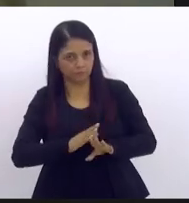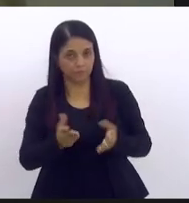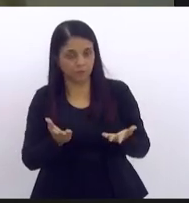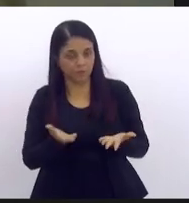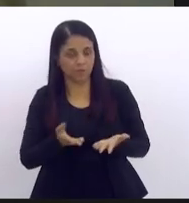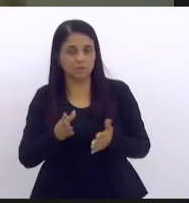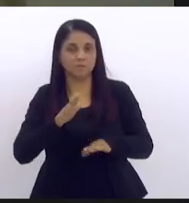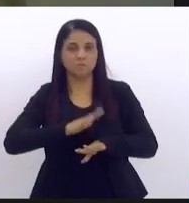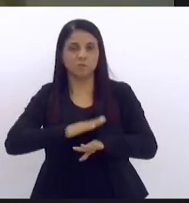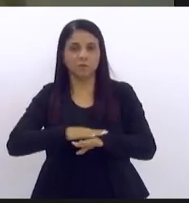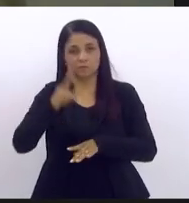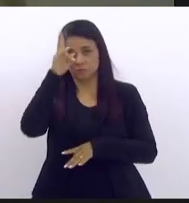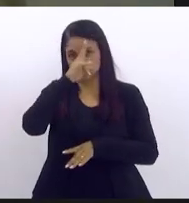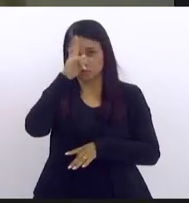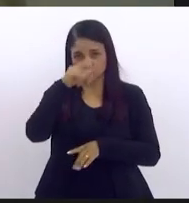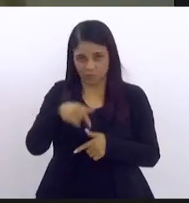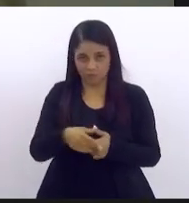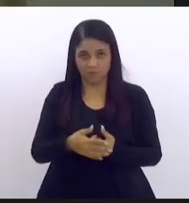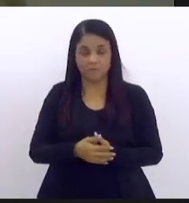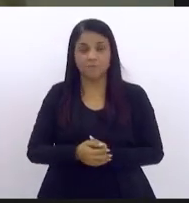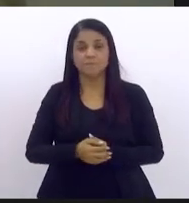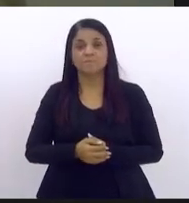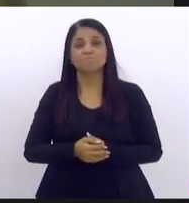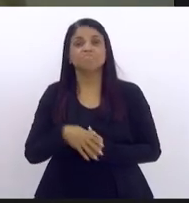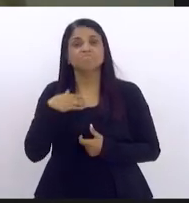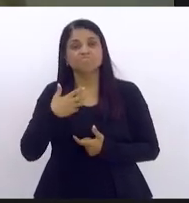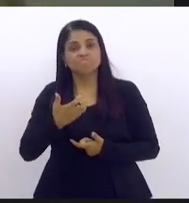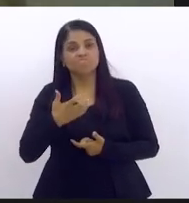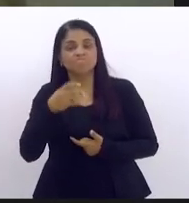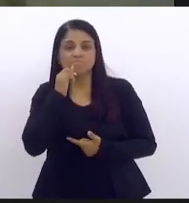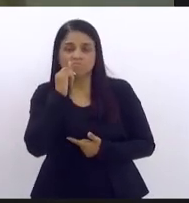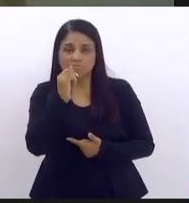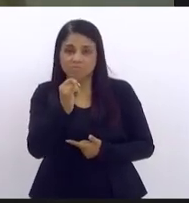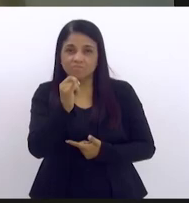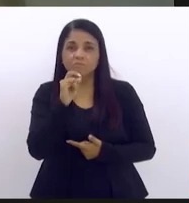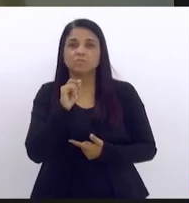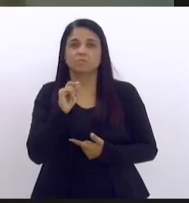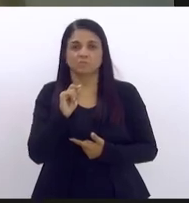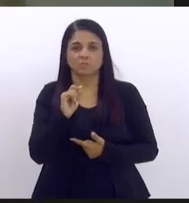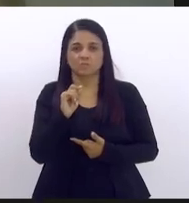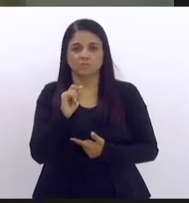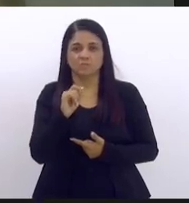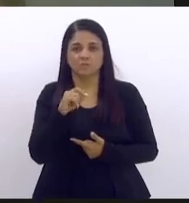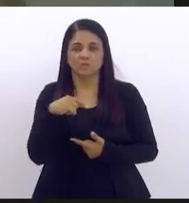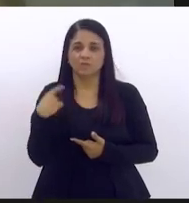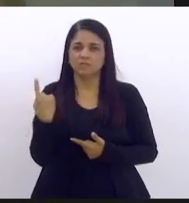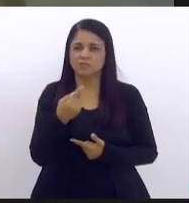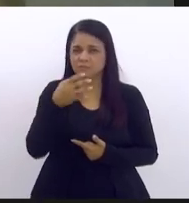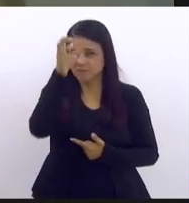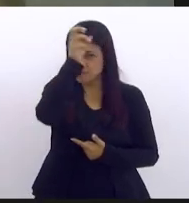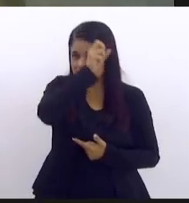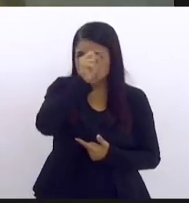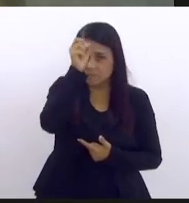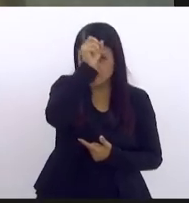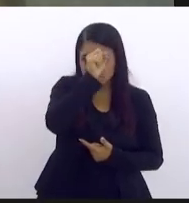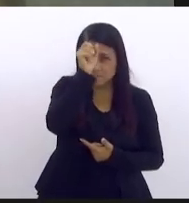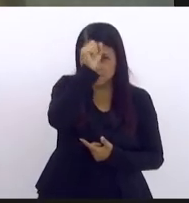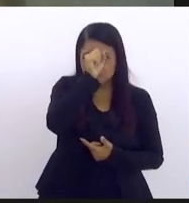histórico então eu queria aqui dizer senhor presidente que a gente vai aprendendo a gente vai